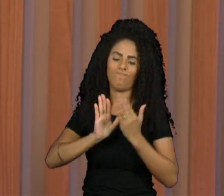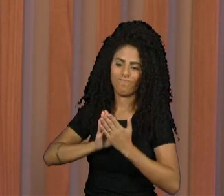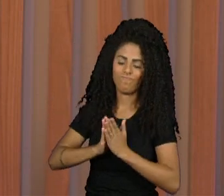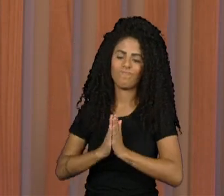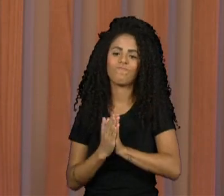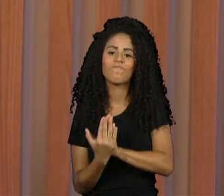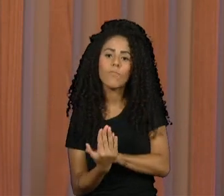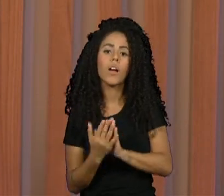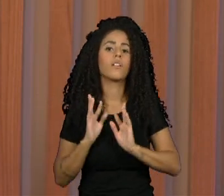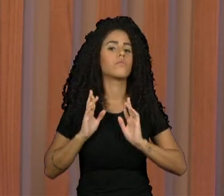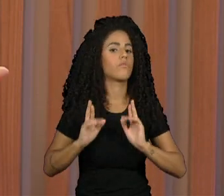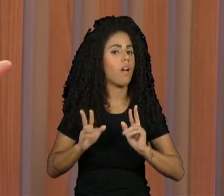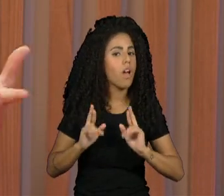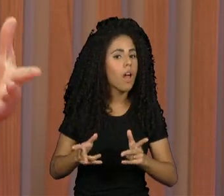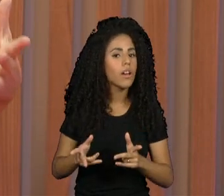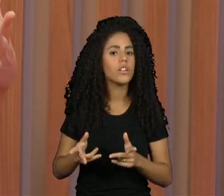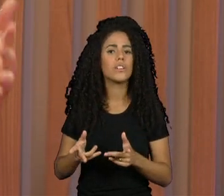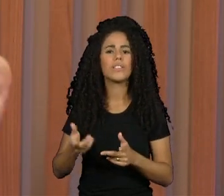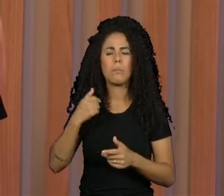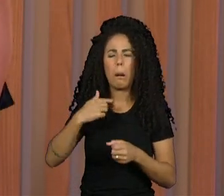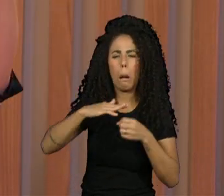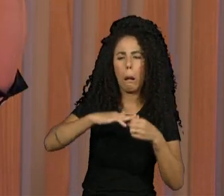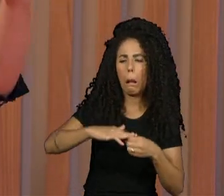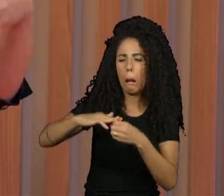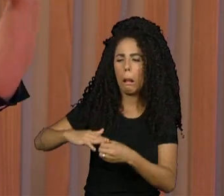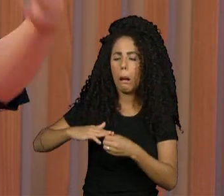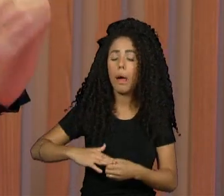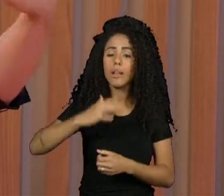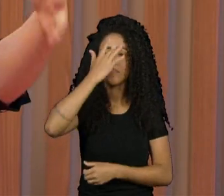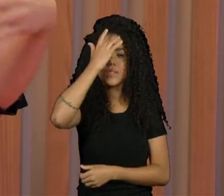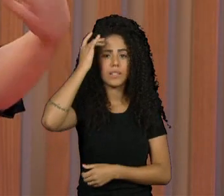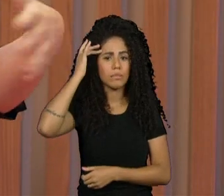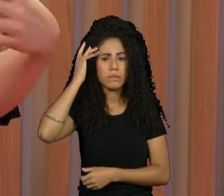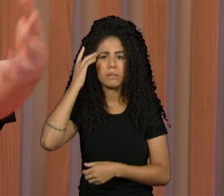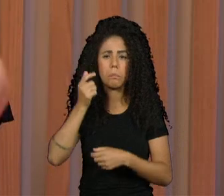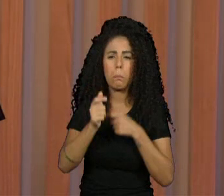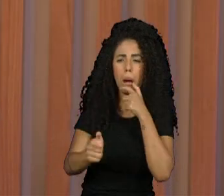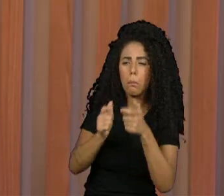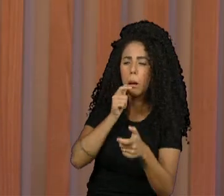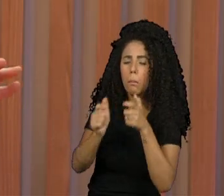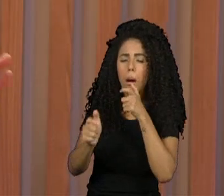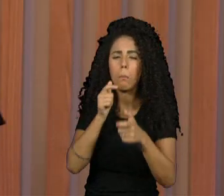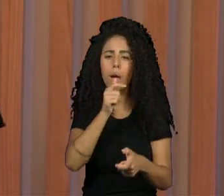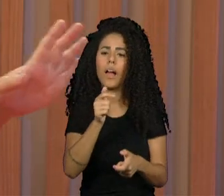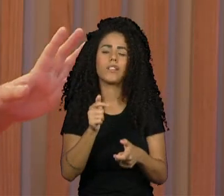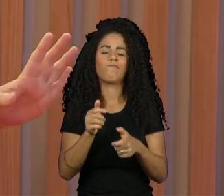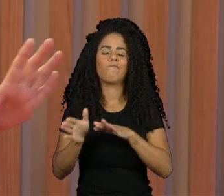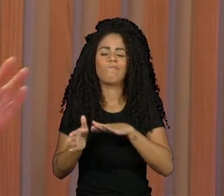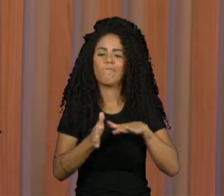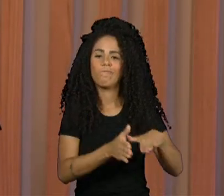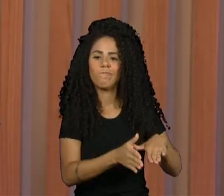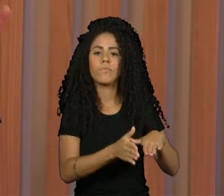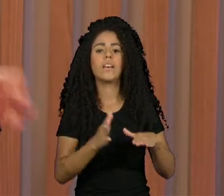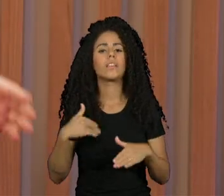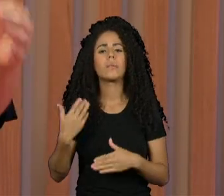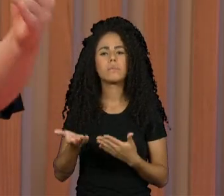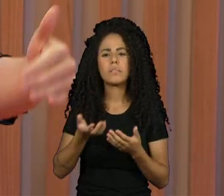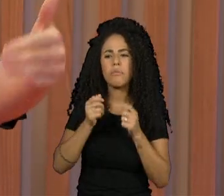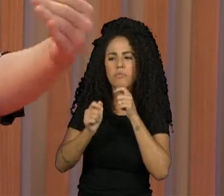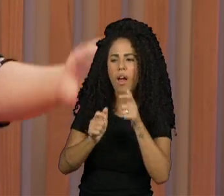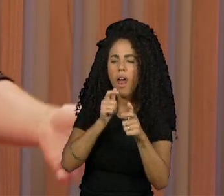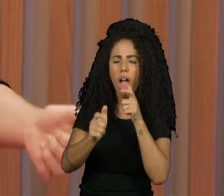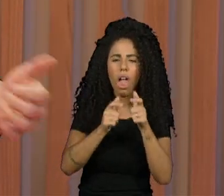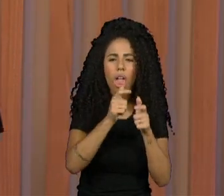né? Porque contra o preconceito, a discriminação, as pessoas nem percebem que elas estão ali legitimando um discurso que elas não dominam para